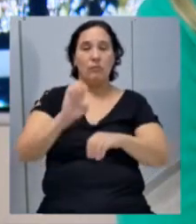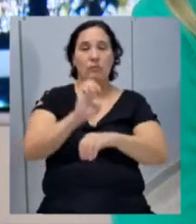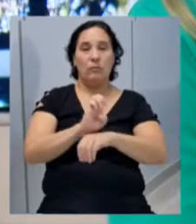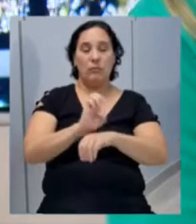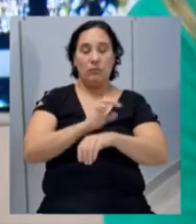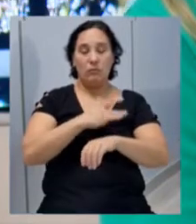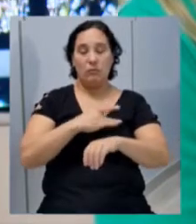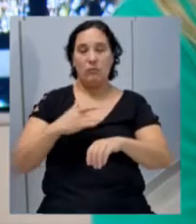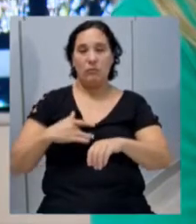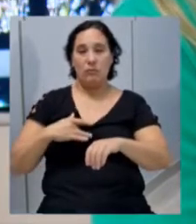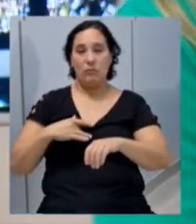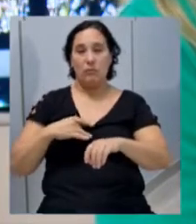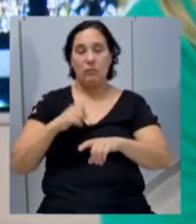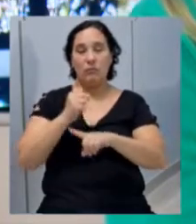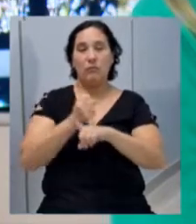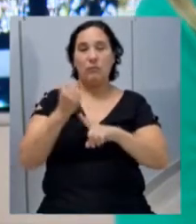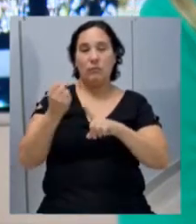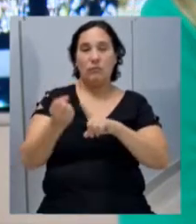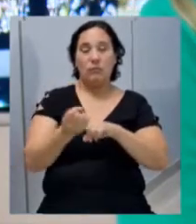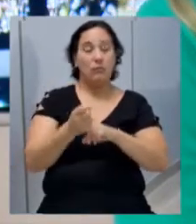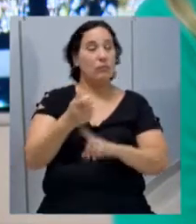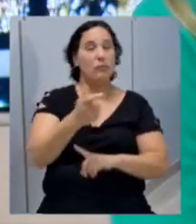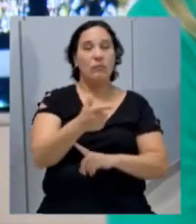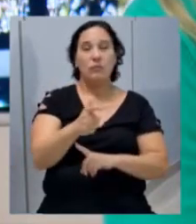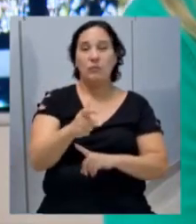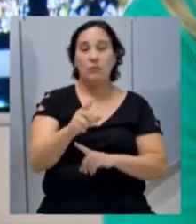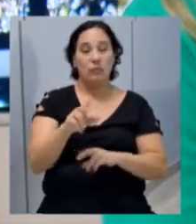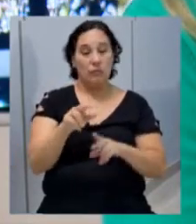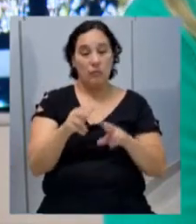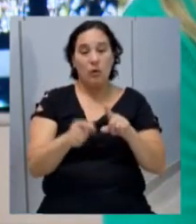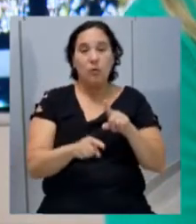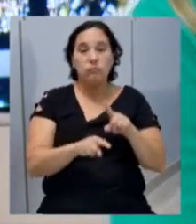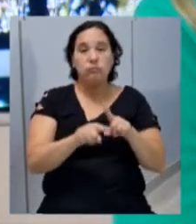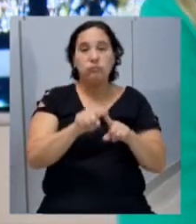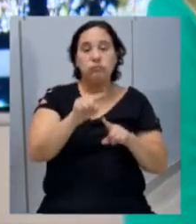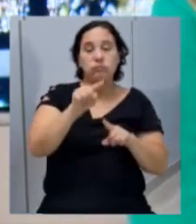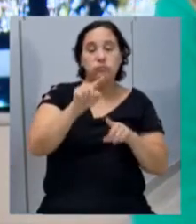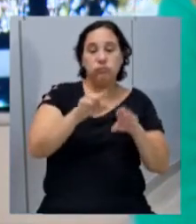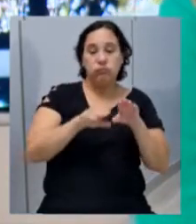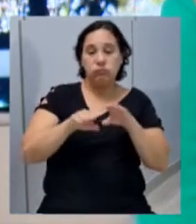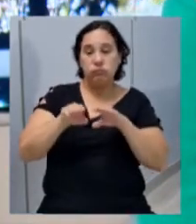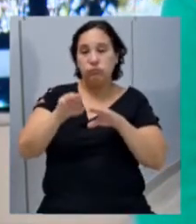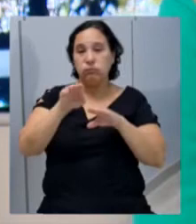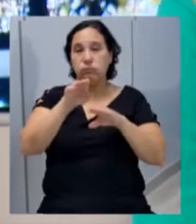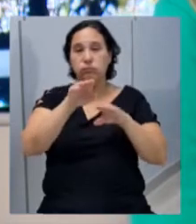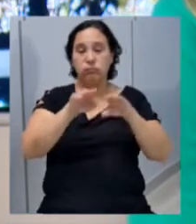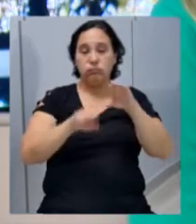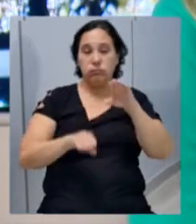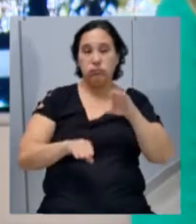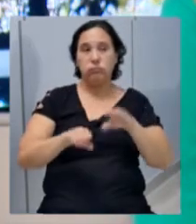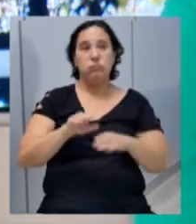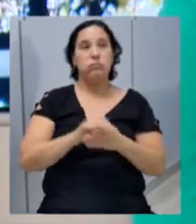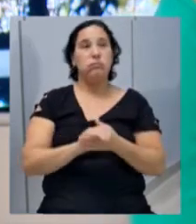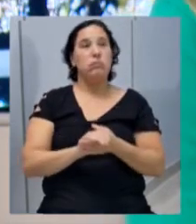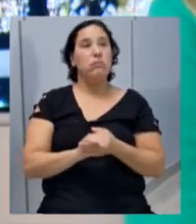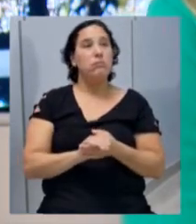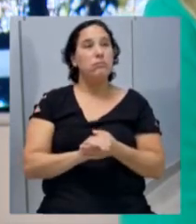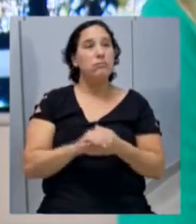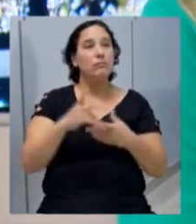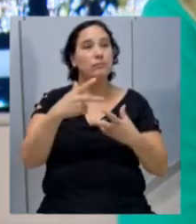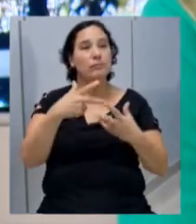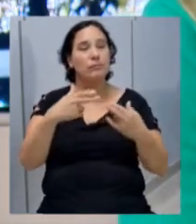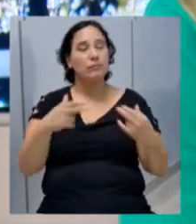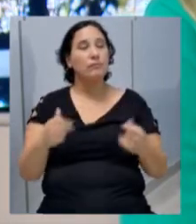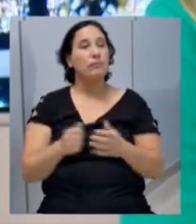para a saúde quanto para a assistência social, elas não têm o mesmo crescimento das transferências correntes, que são o IPVA, o ICMS, o